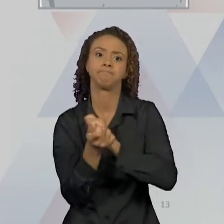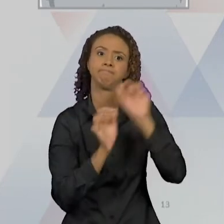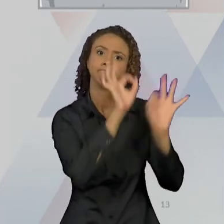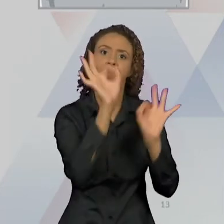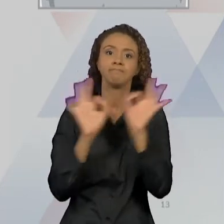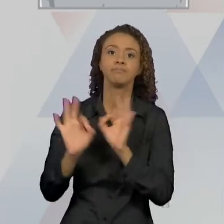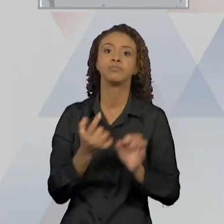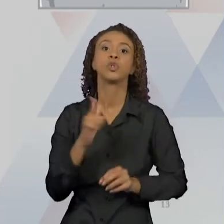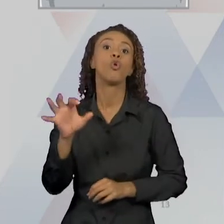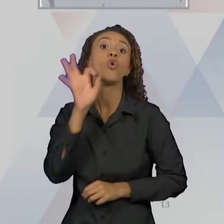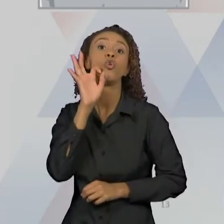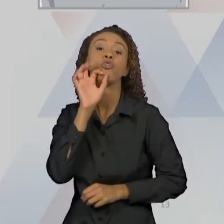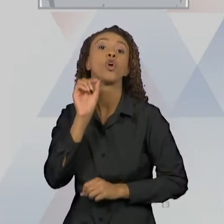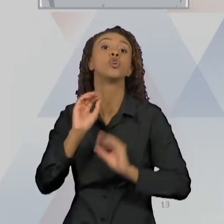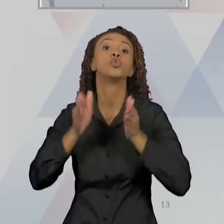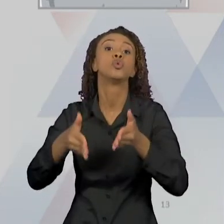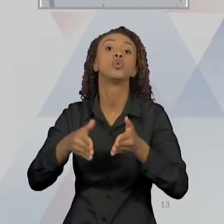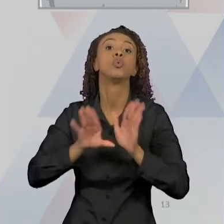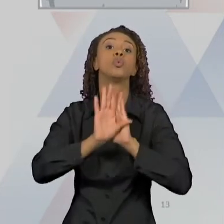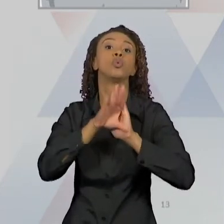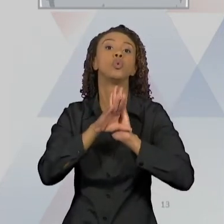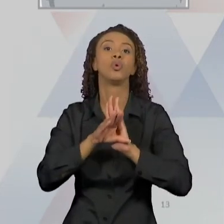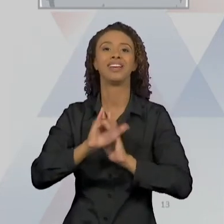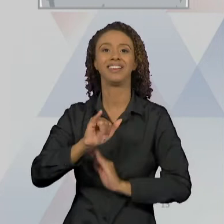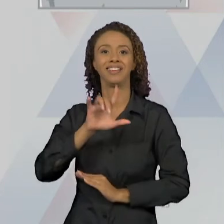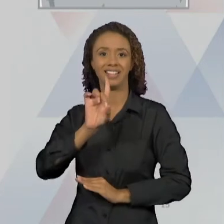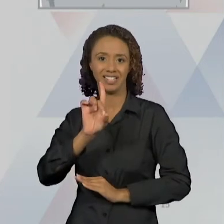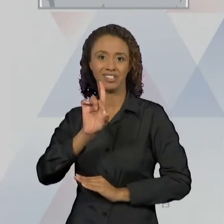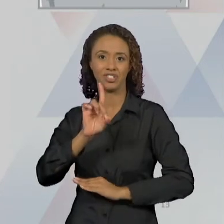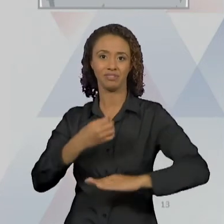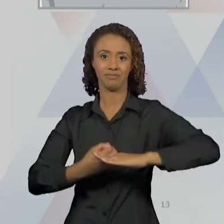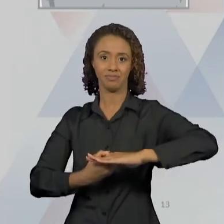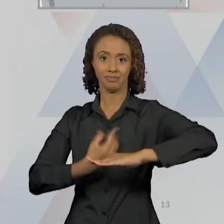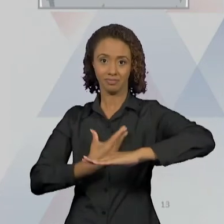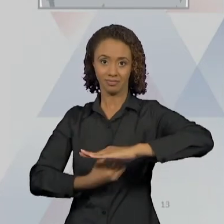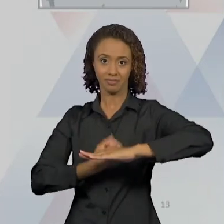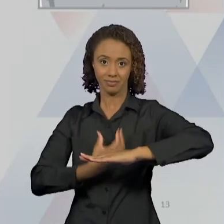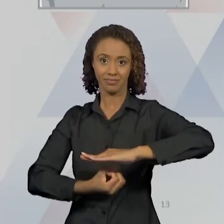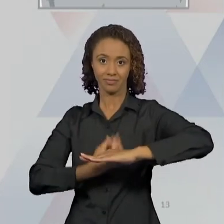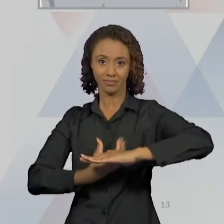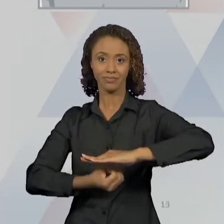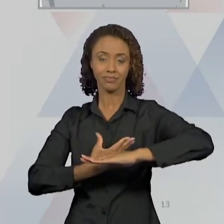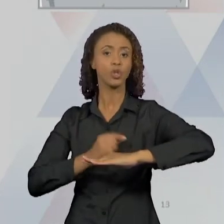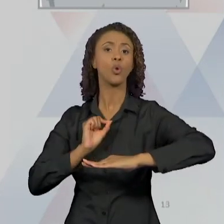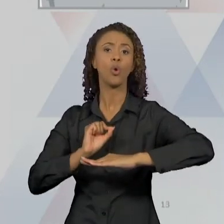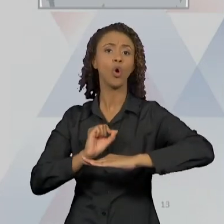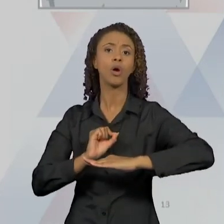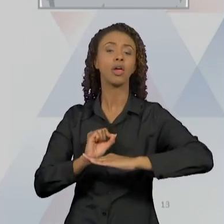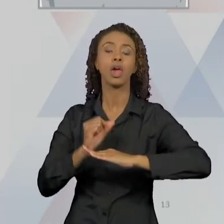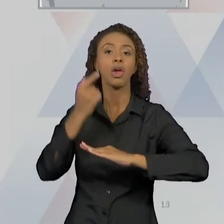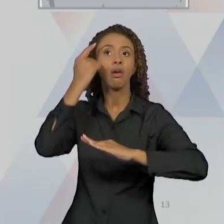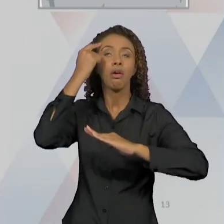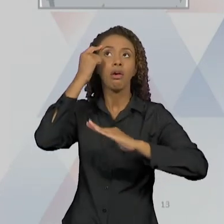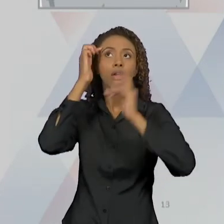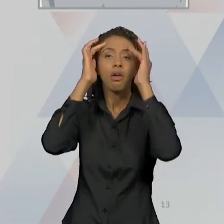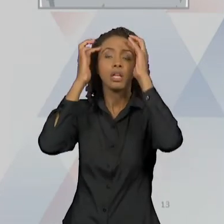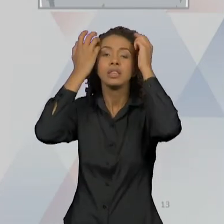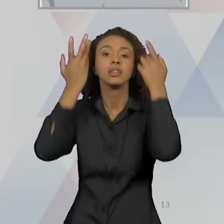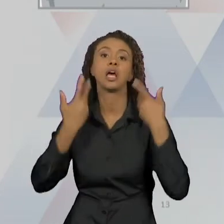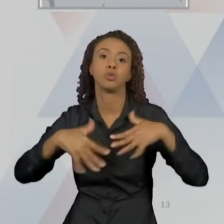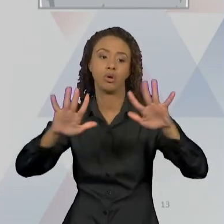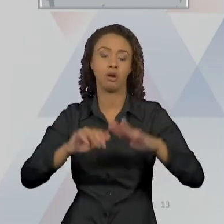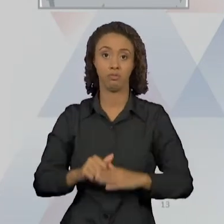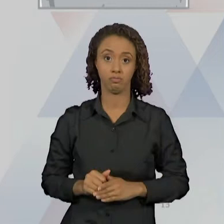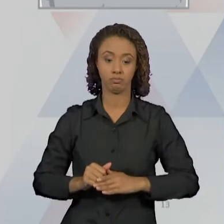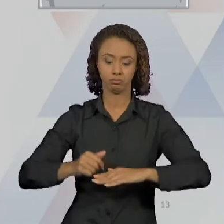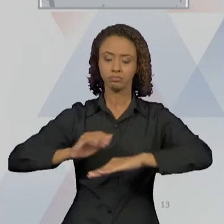atacar esses conceitos. Id, relacionado com o reservatório inato da energia psíquica, o ego, que